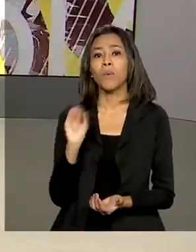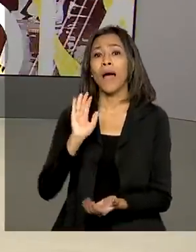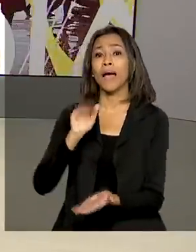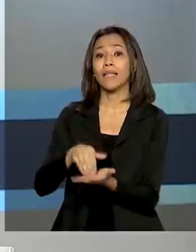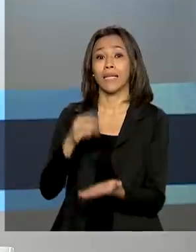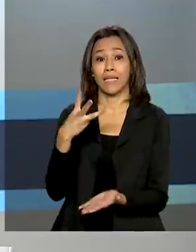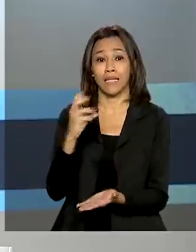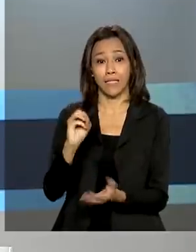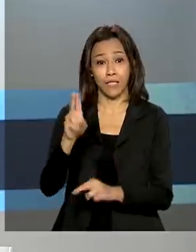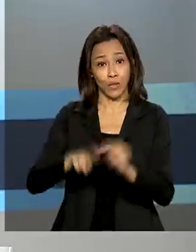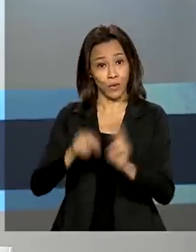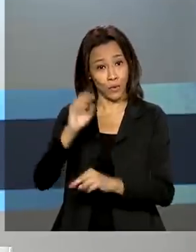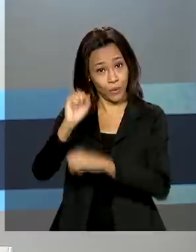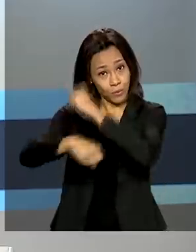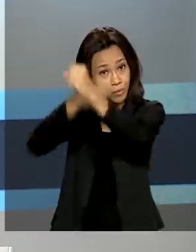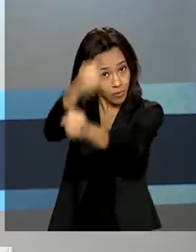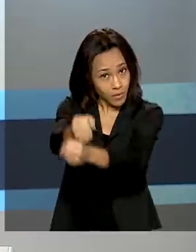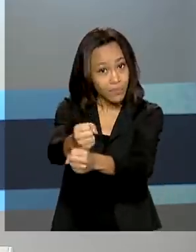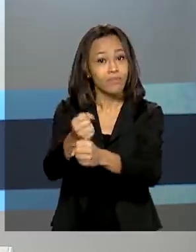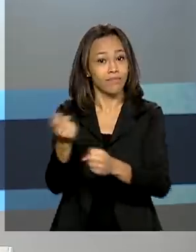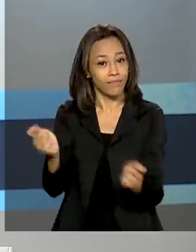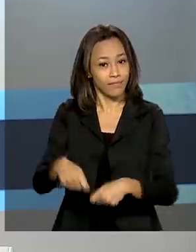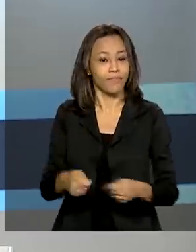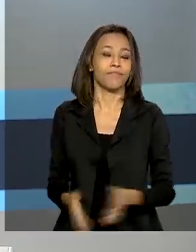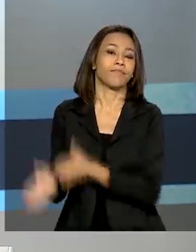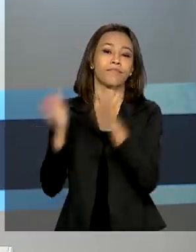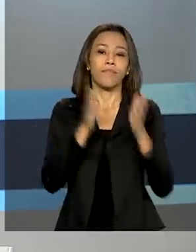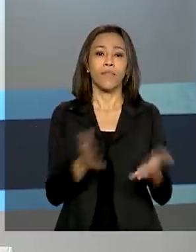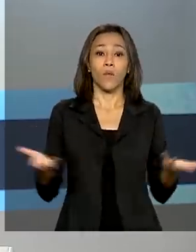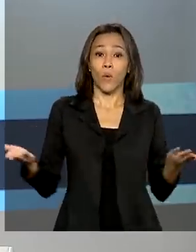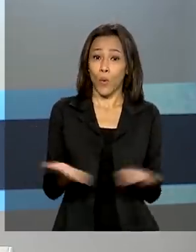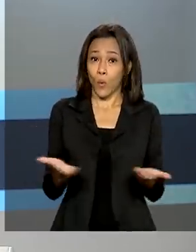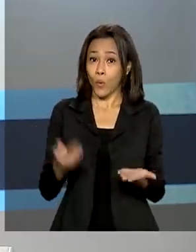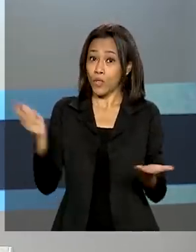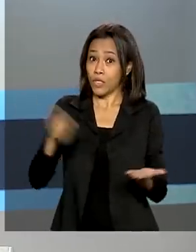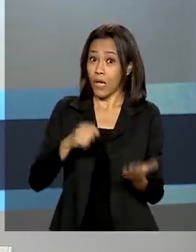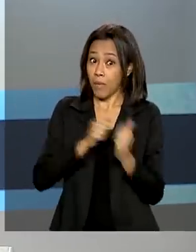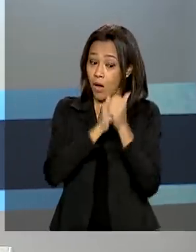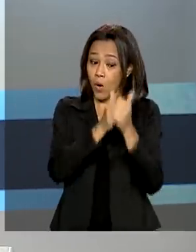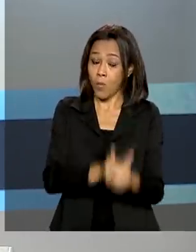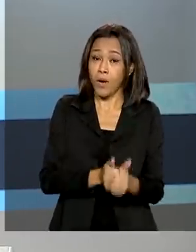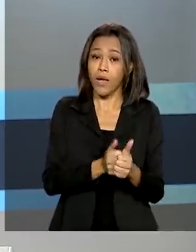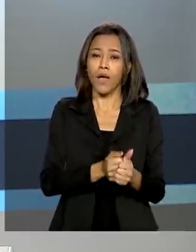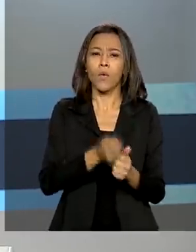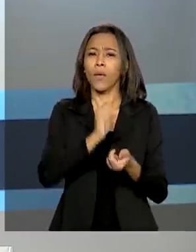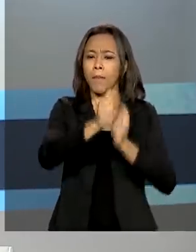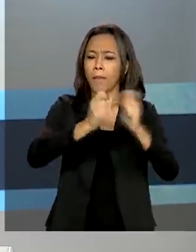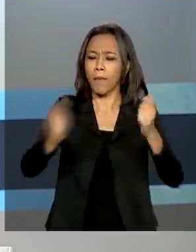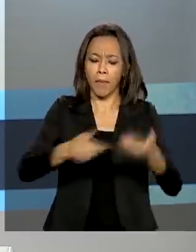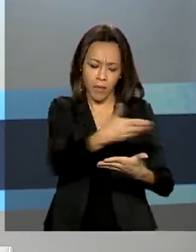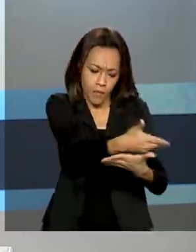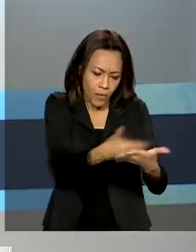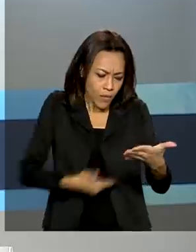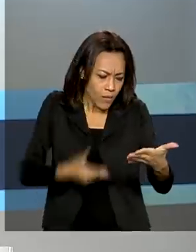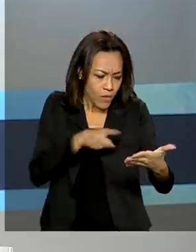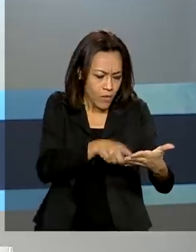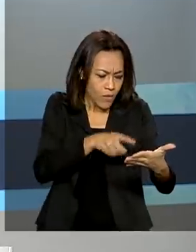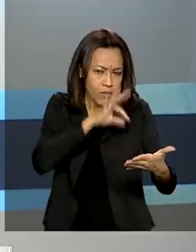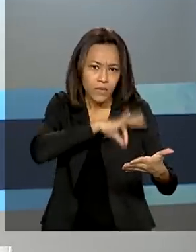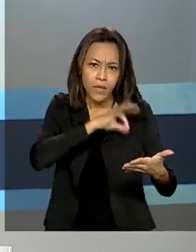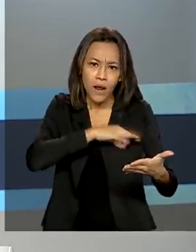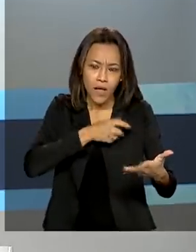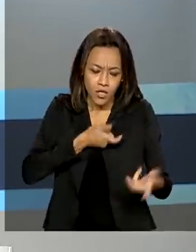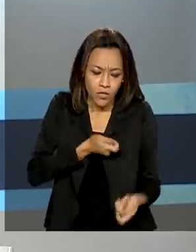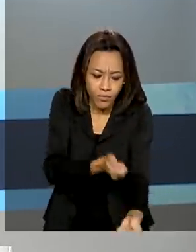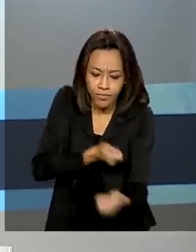que vem. A partir de agora vai ser possível acompanhar a folha de pagamento do empregado doméstico no celular. É que o